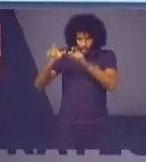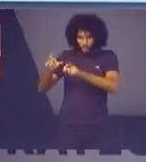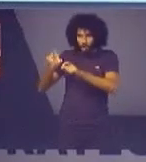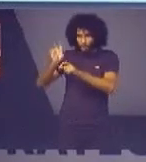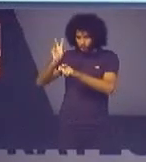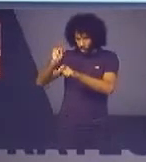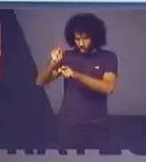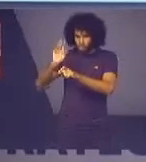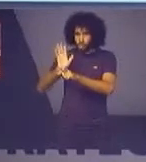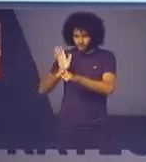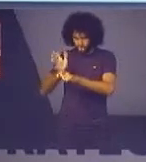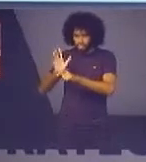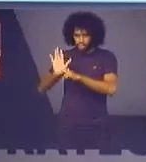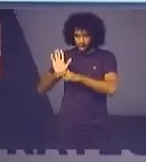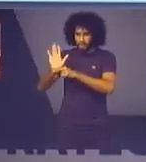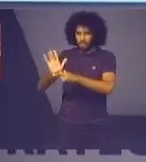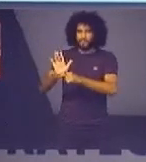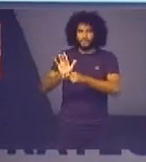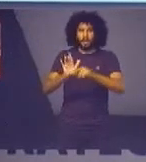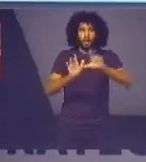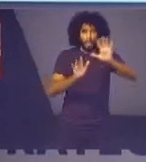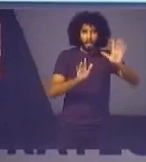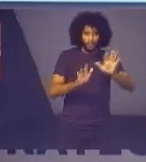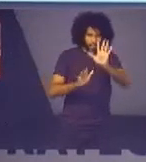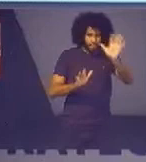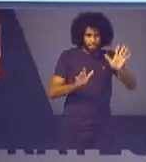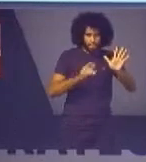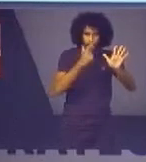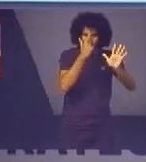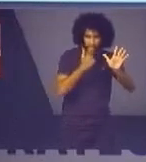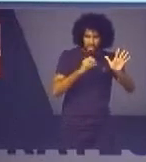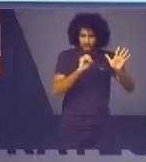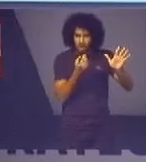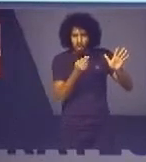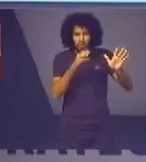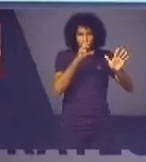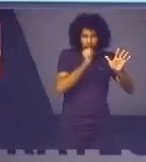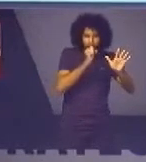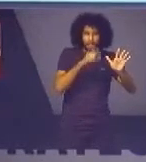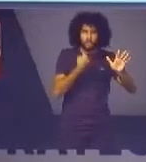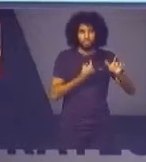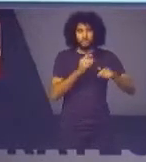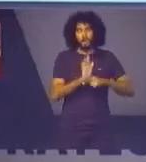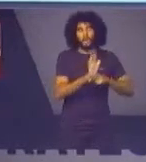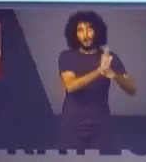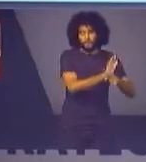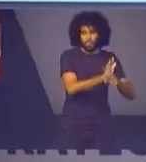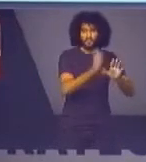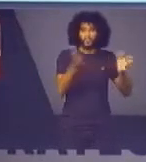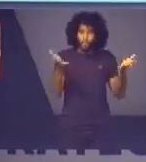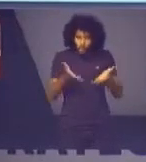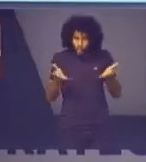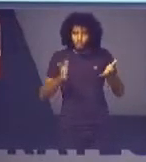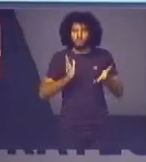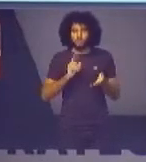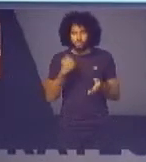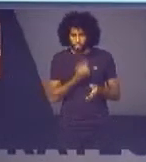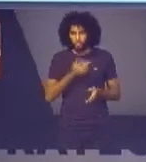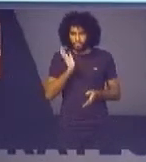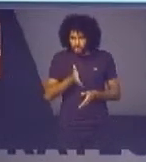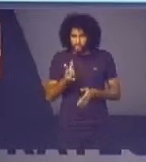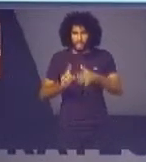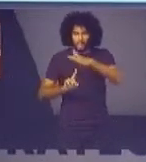atendemos e toda a parte amarela ou laranja é onde nós iremos atender e hoje nós já estamos atendendo lá em